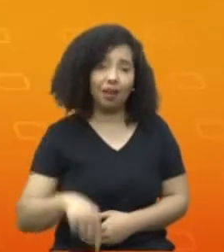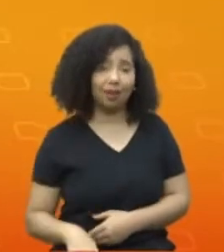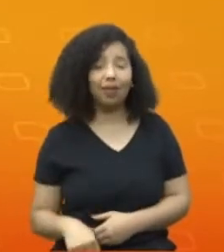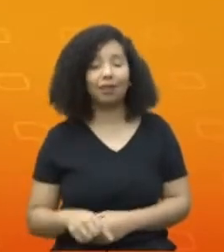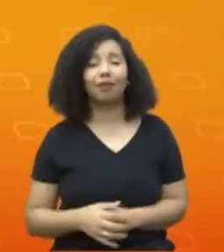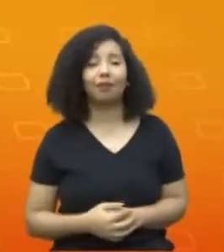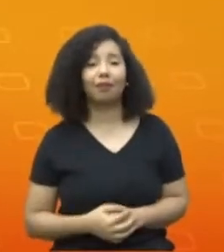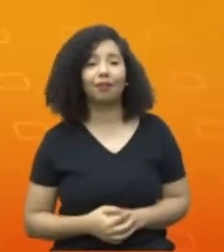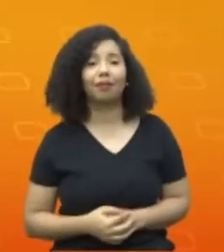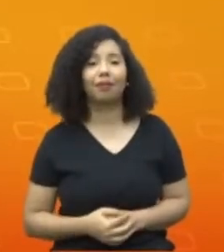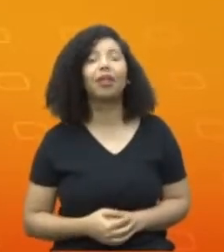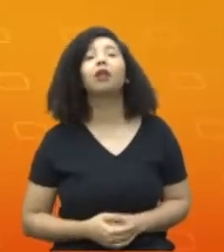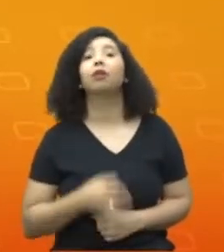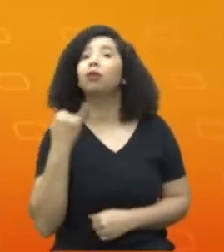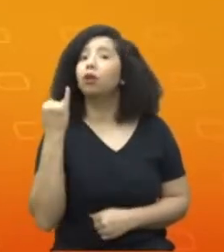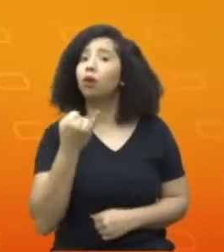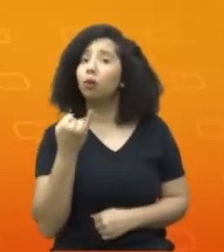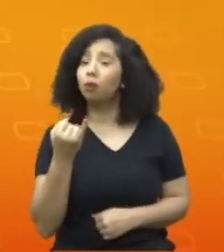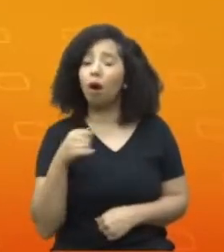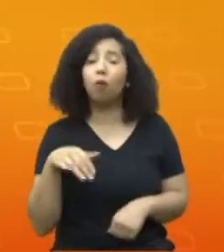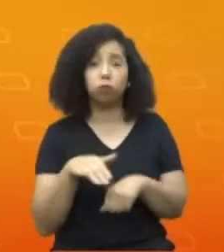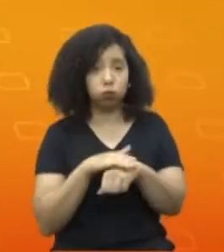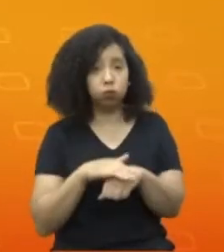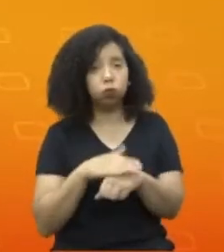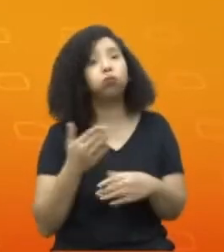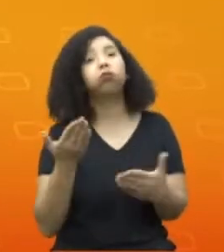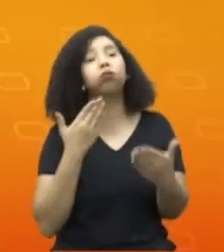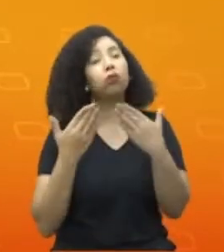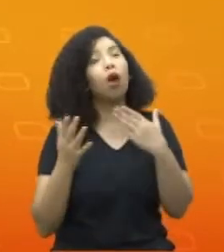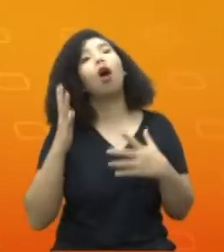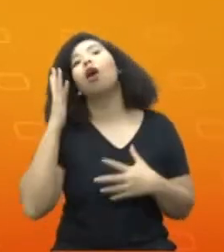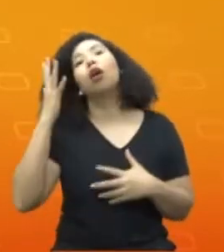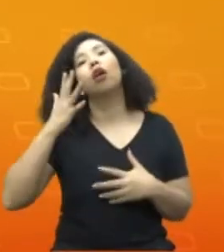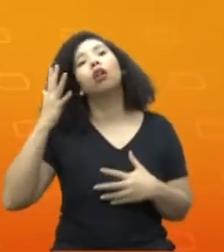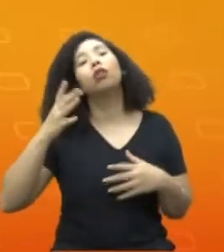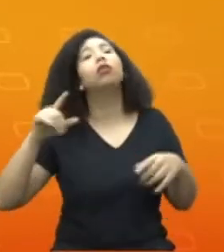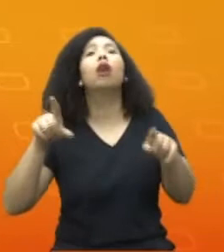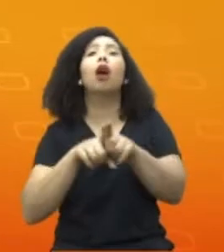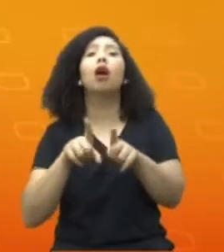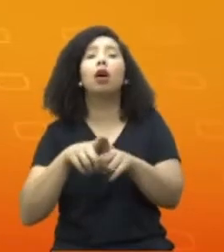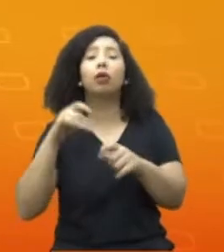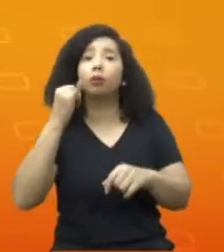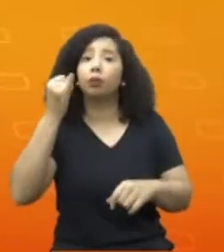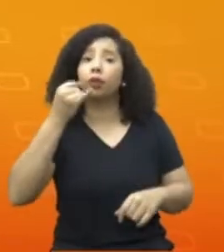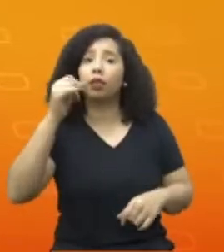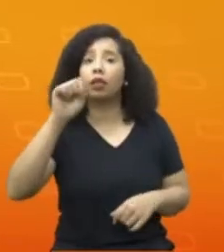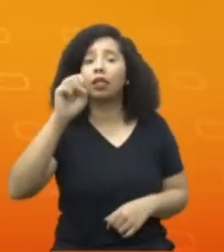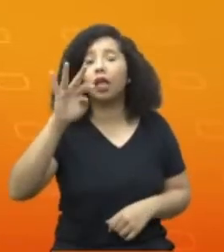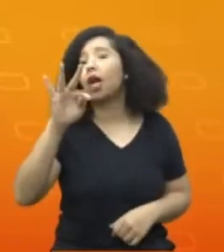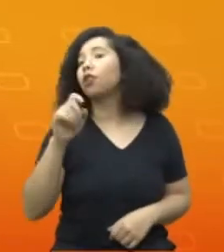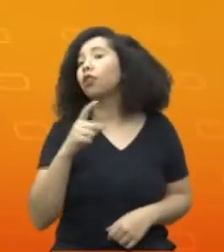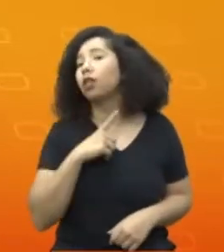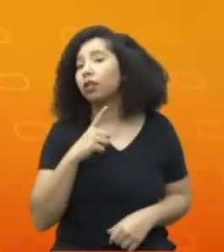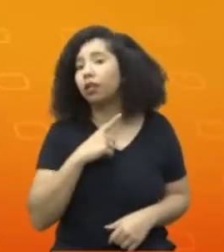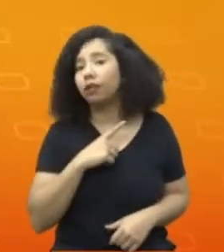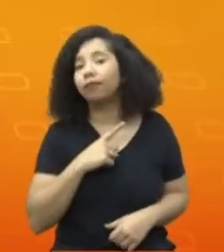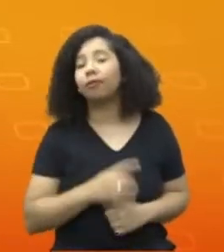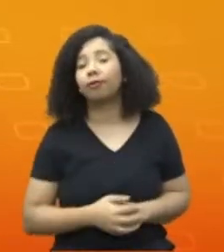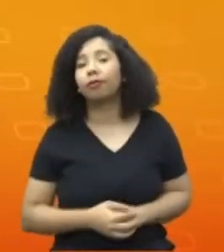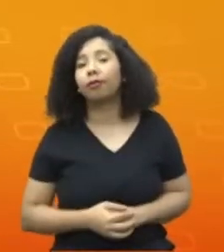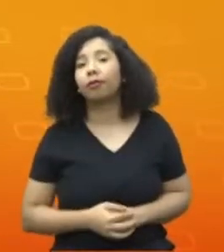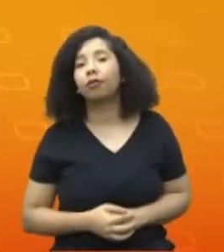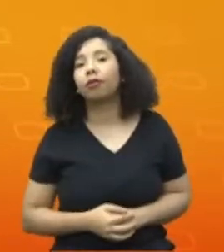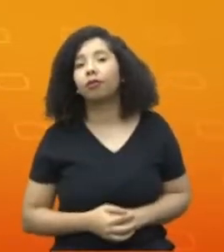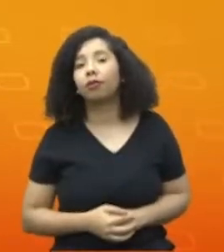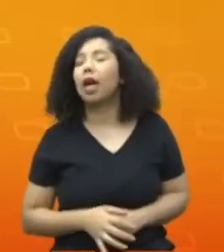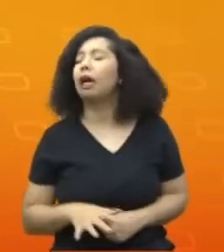nesse importante painel e, principalmente, pela importância que a SETE tem, é fundamental para o nosso